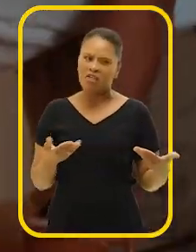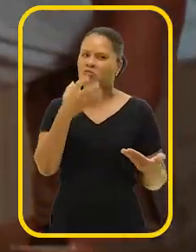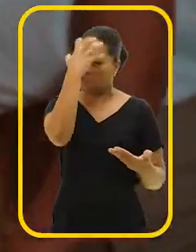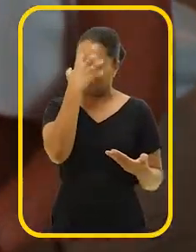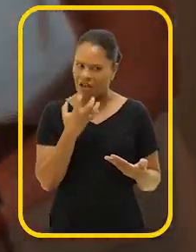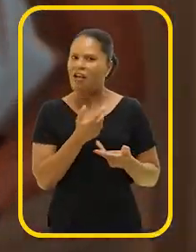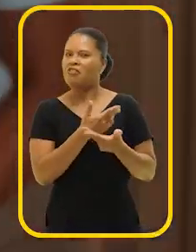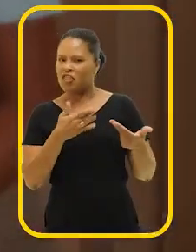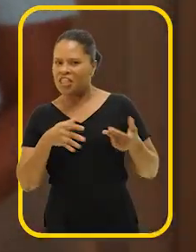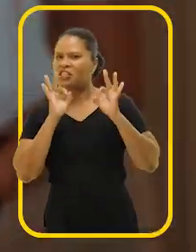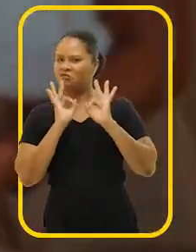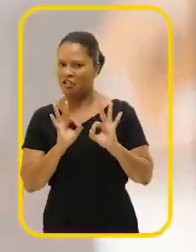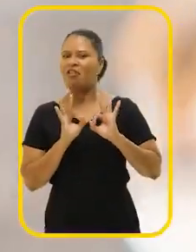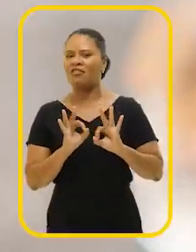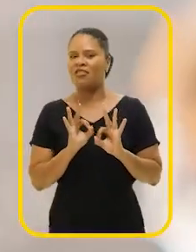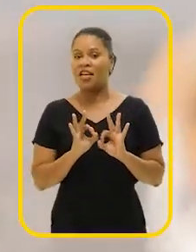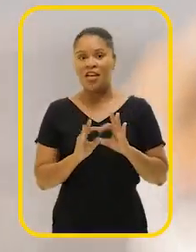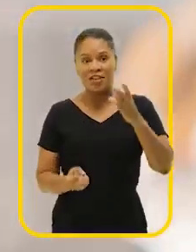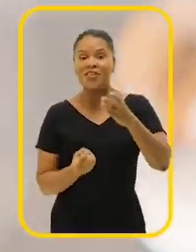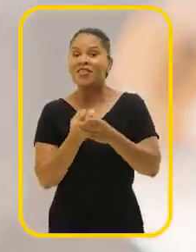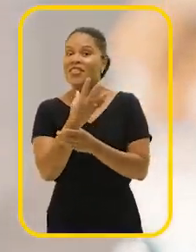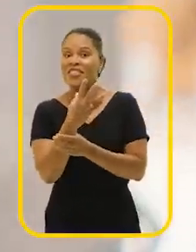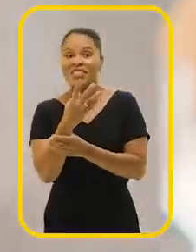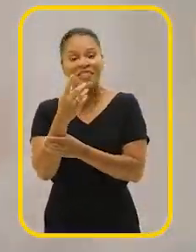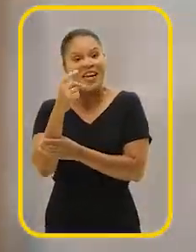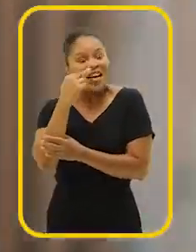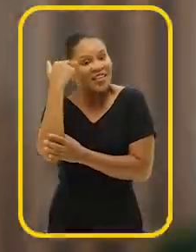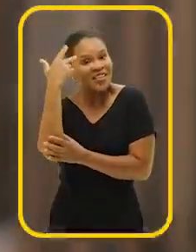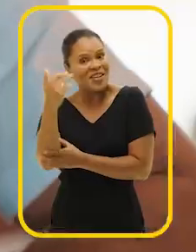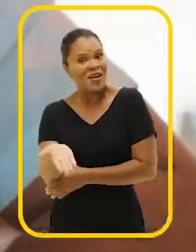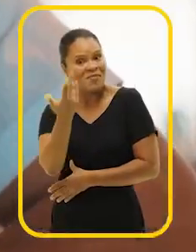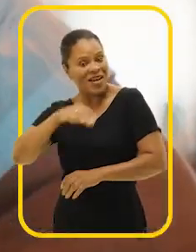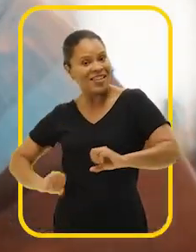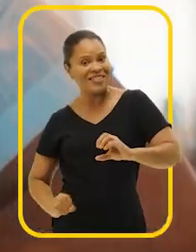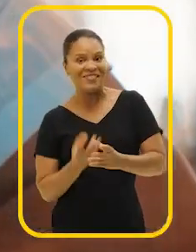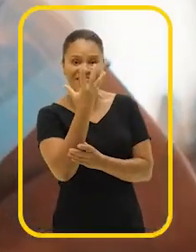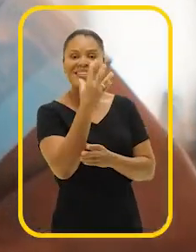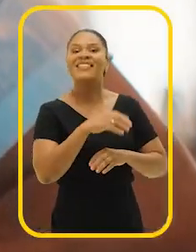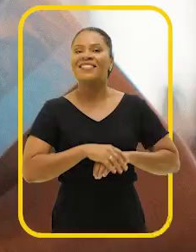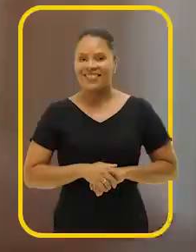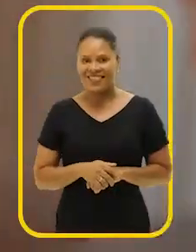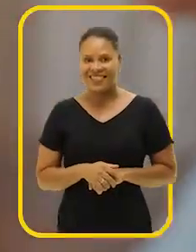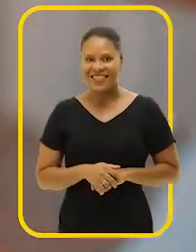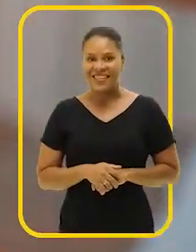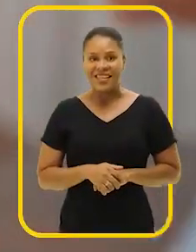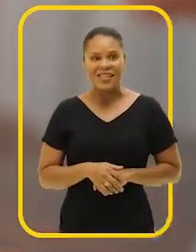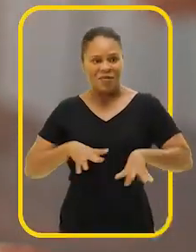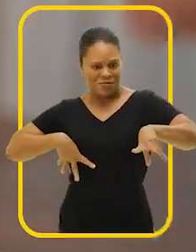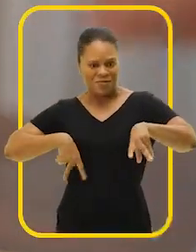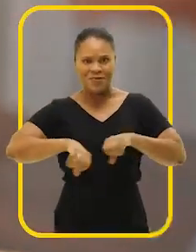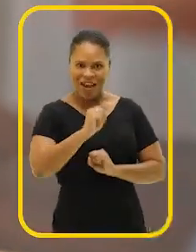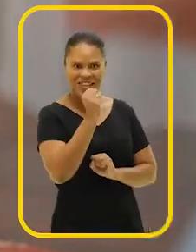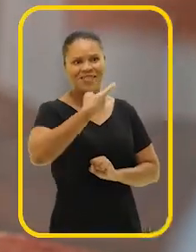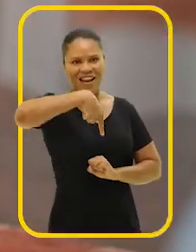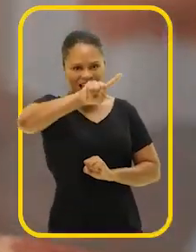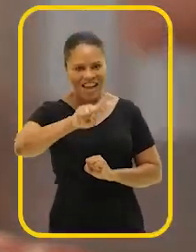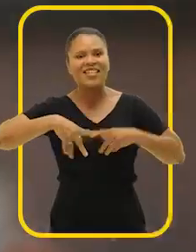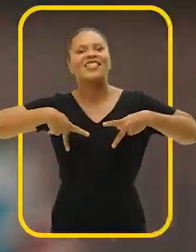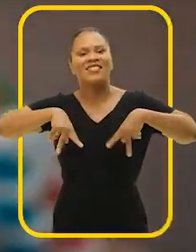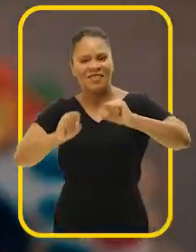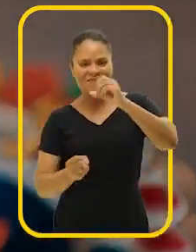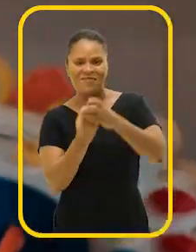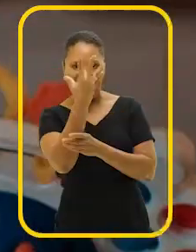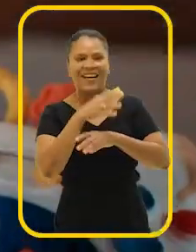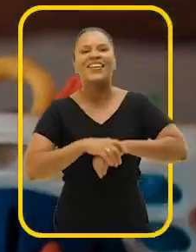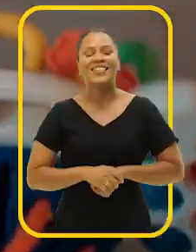funciona. Aí daí surgiu aquela história do bora resolver. Então manda lá que o PROCON resolve. Um ponto bom dele, que eu acho,